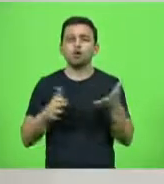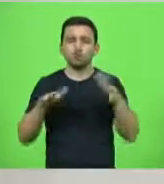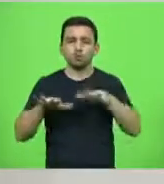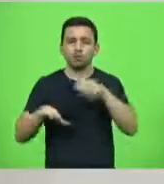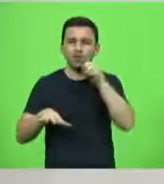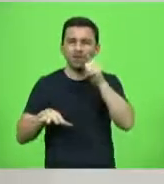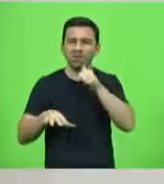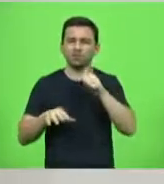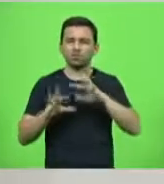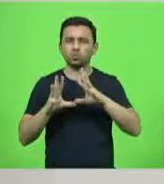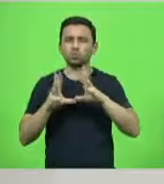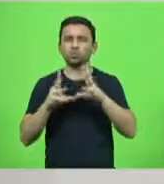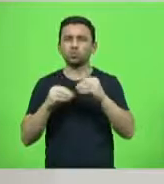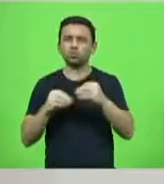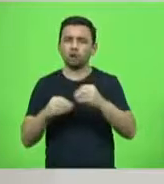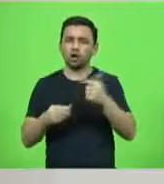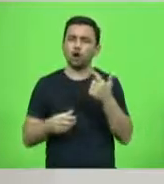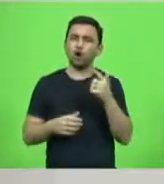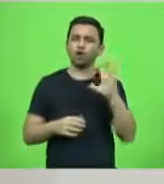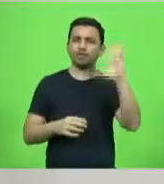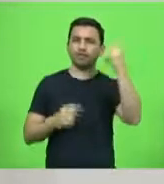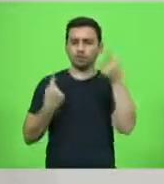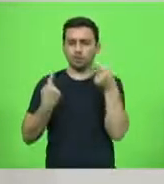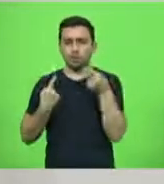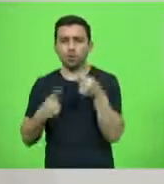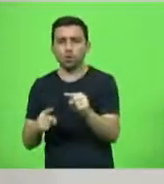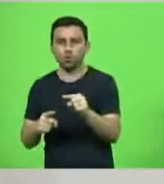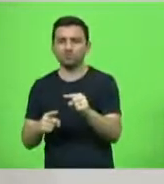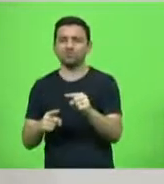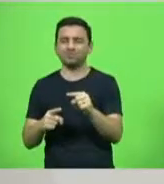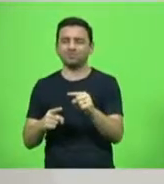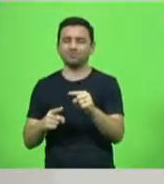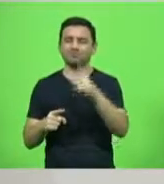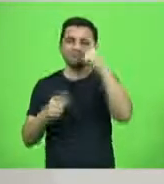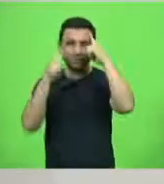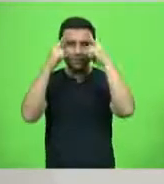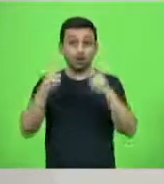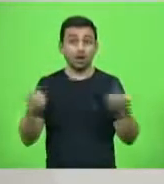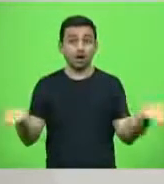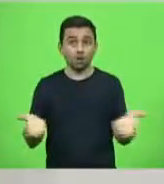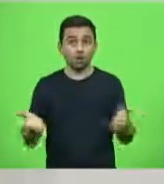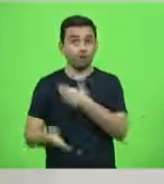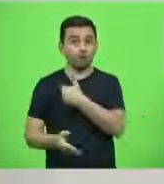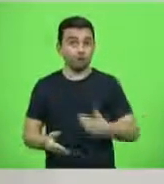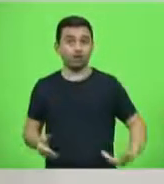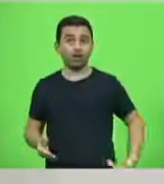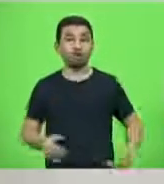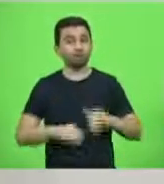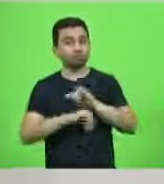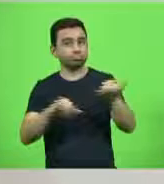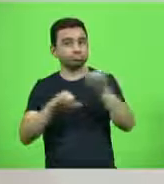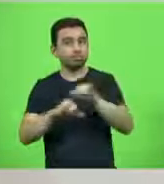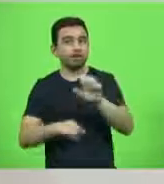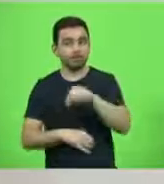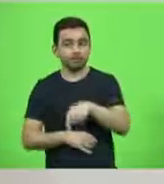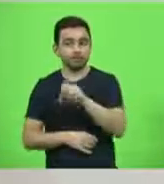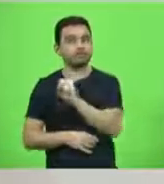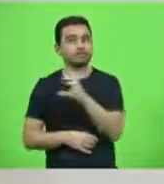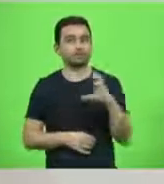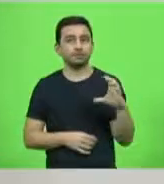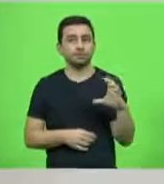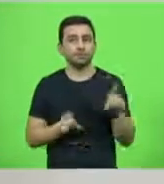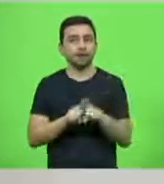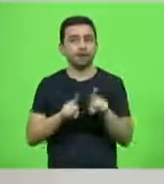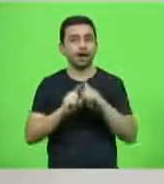de violência. Programa este que o governo atual inclusive tem lançado em Santa Catarina uma